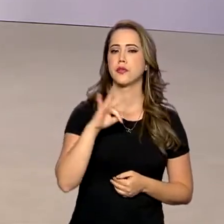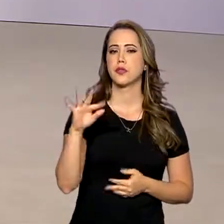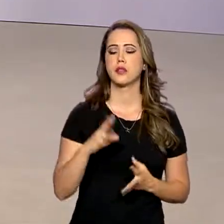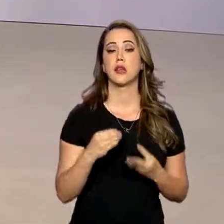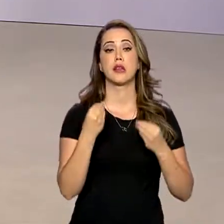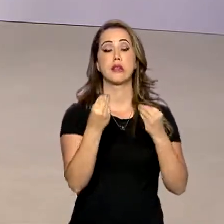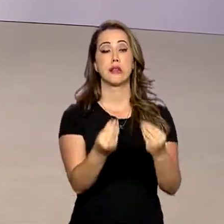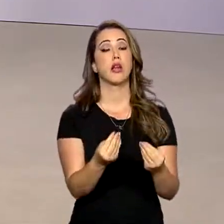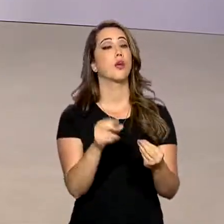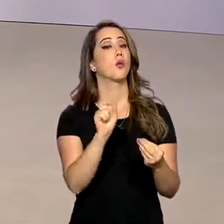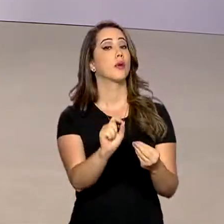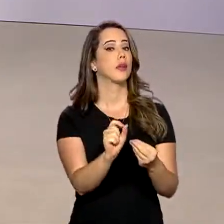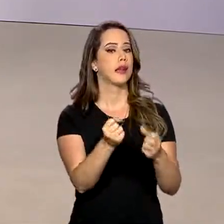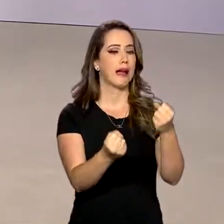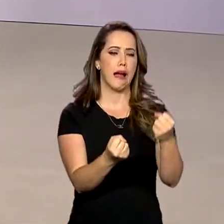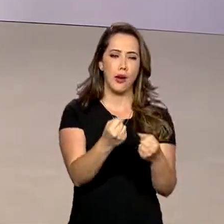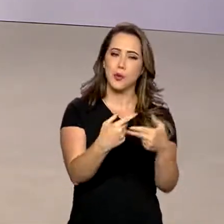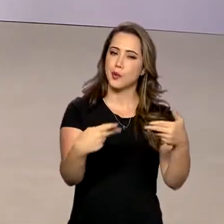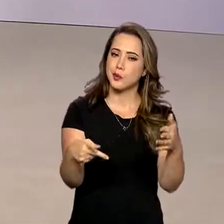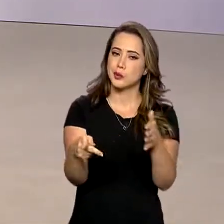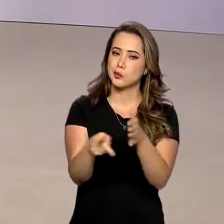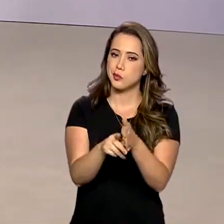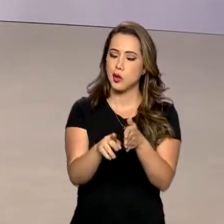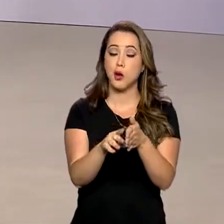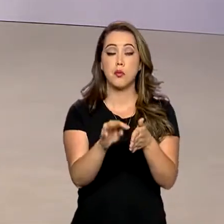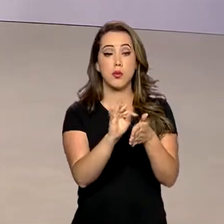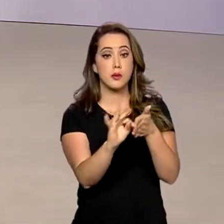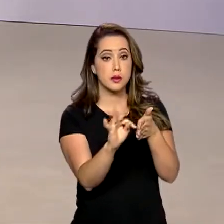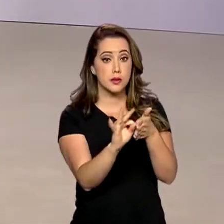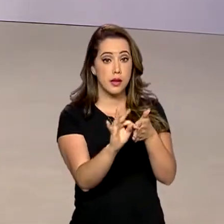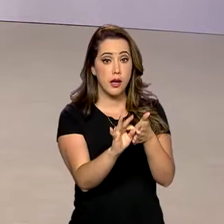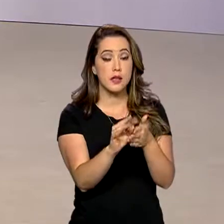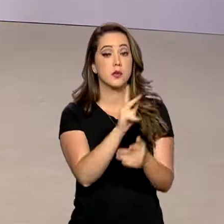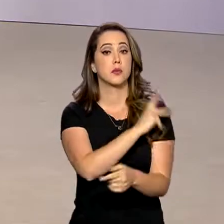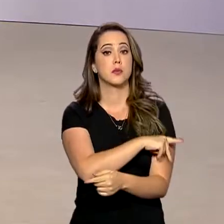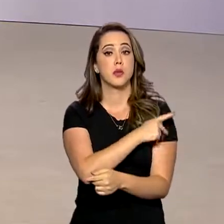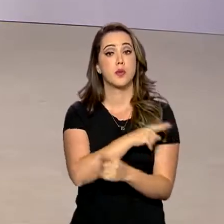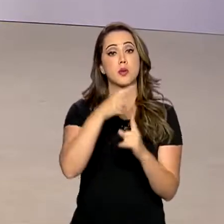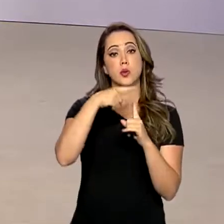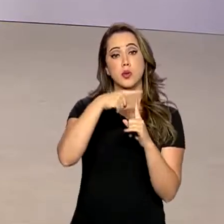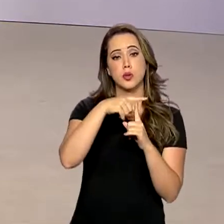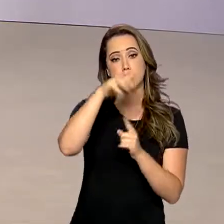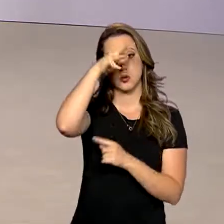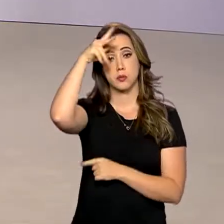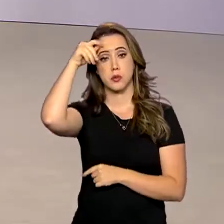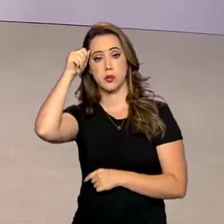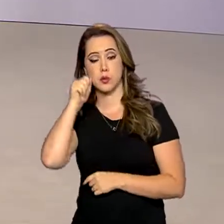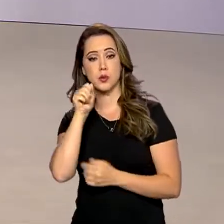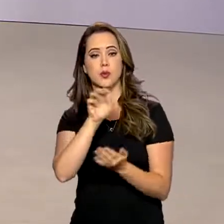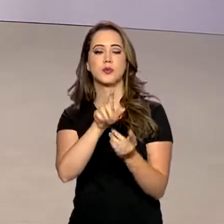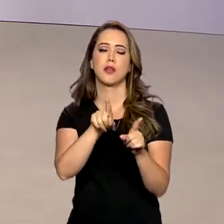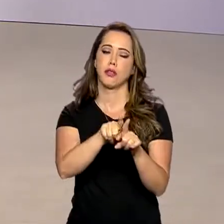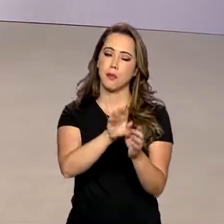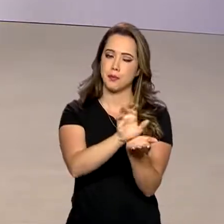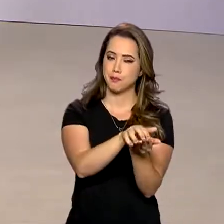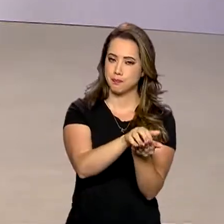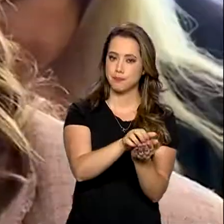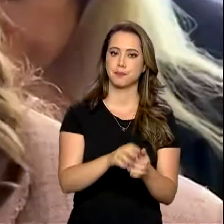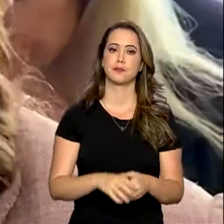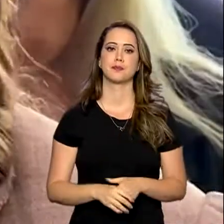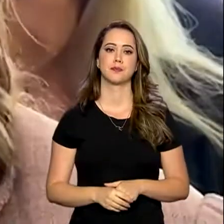entrega automóveis e equipamentos para conselhos tutelares do Piauí, Tocantins, Mato Grosso do Sul e Pernambuco.